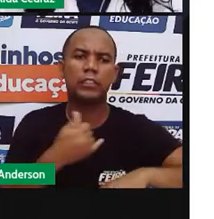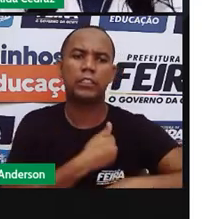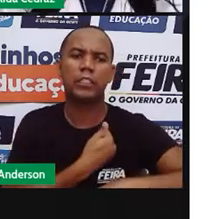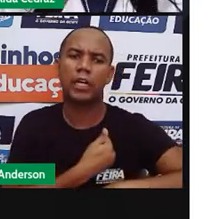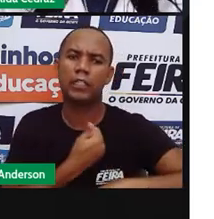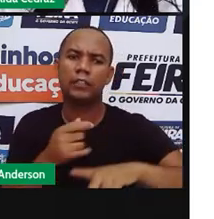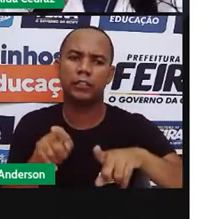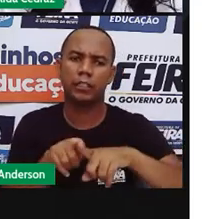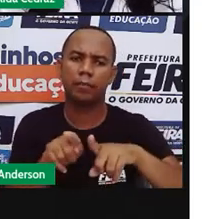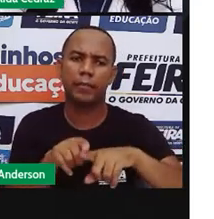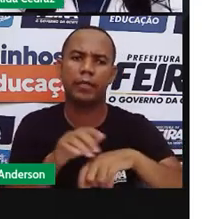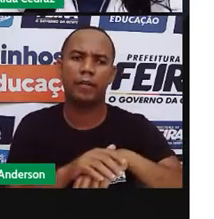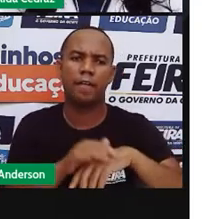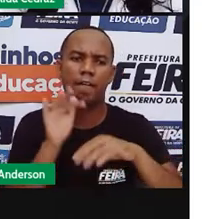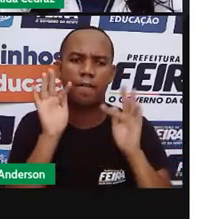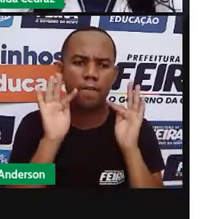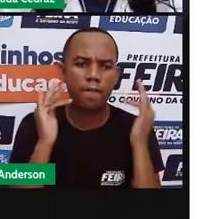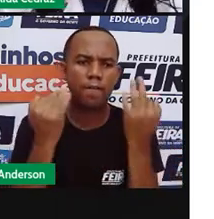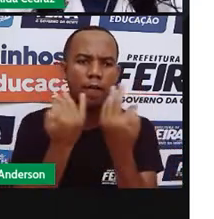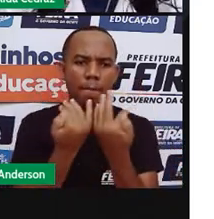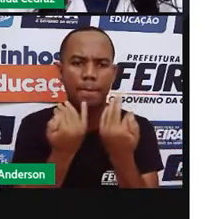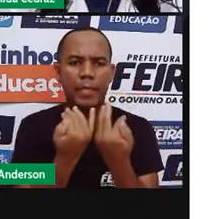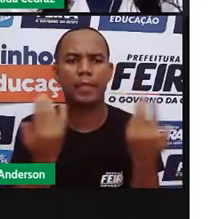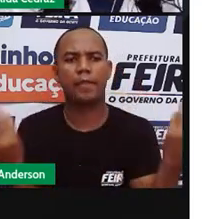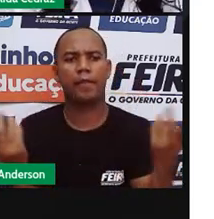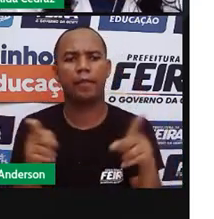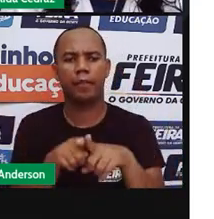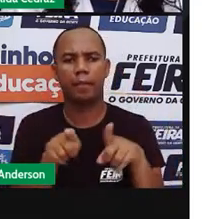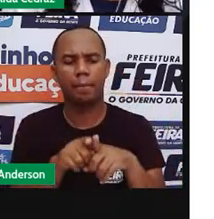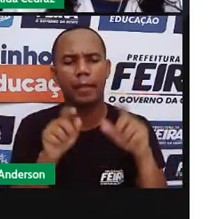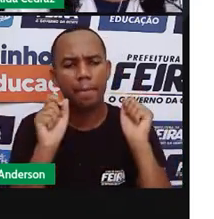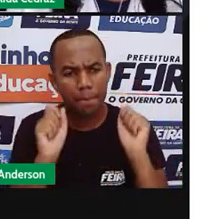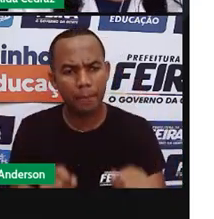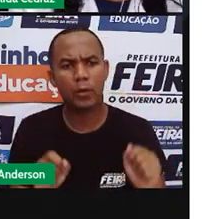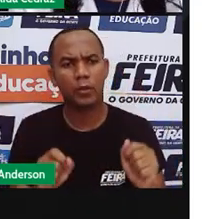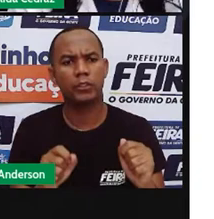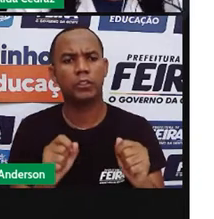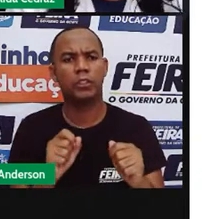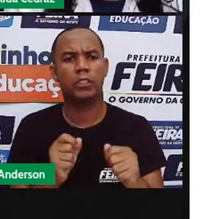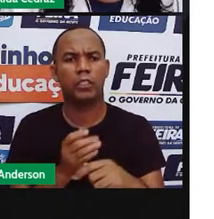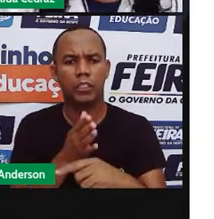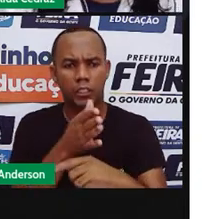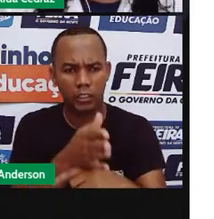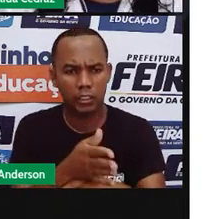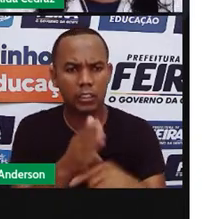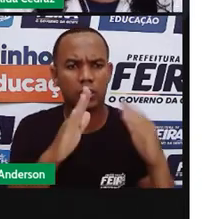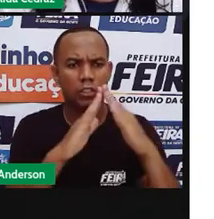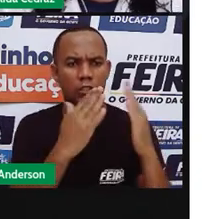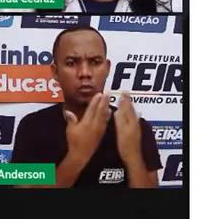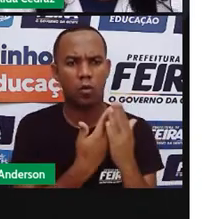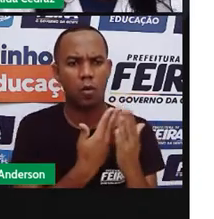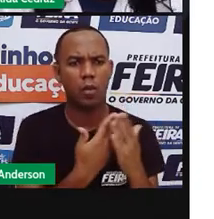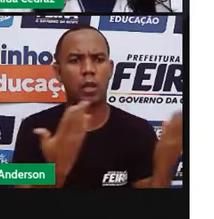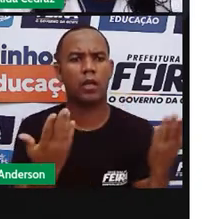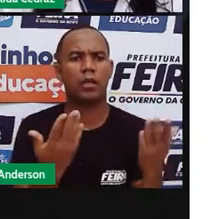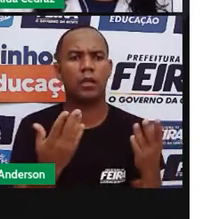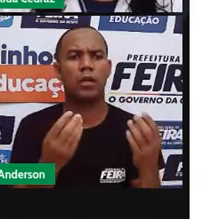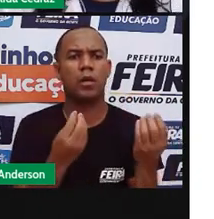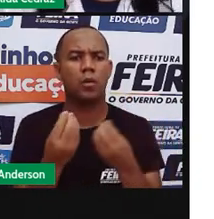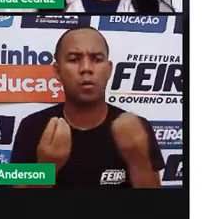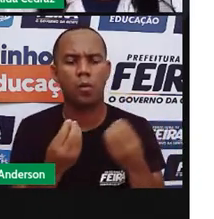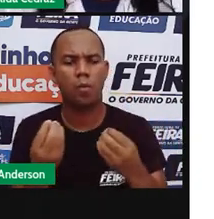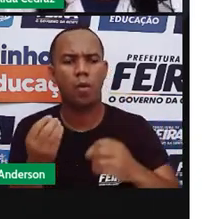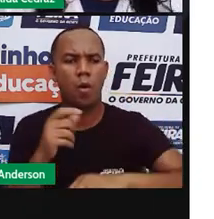eles. Mas os pais e a comunidade, eles podem sim entrar na escola. Mas num horário de